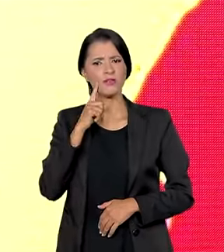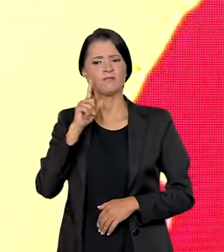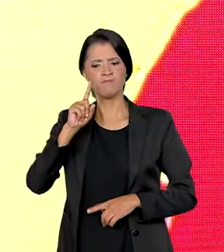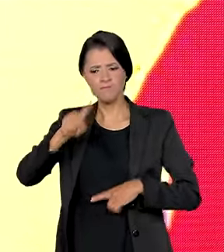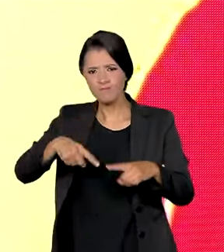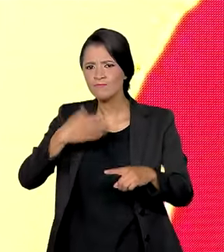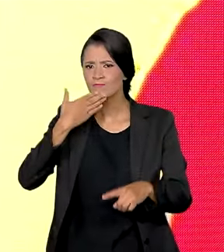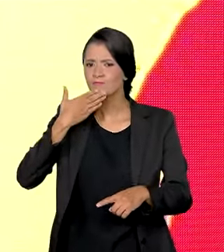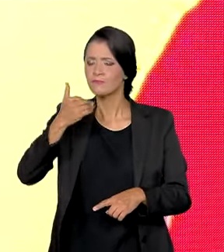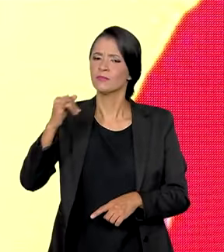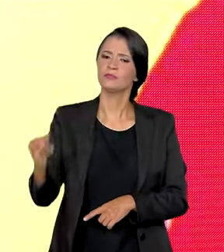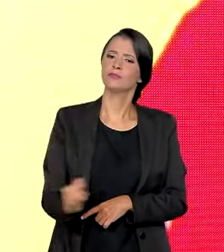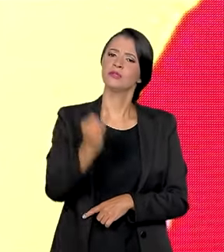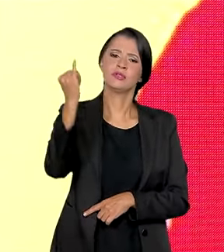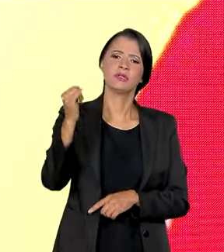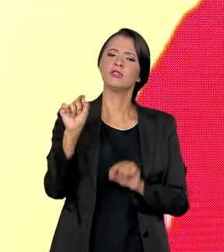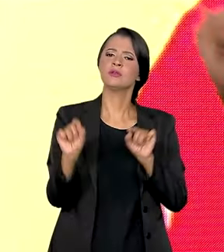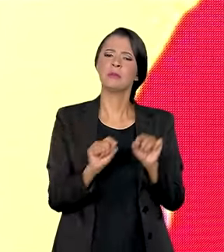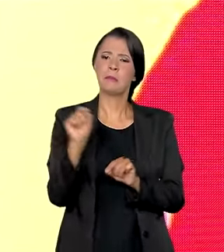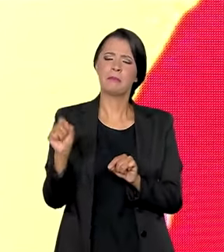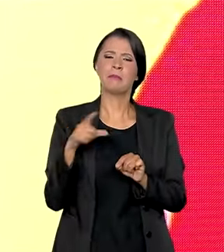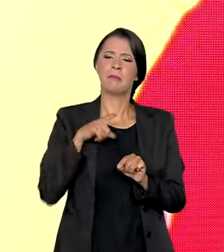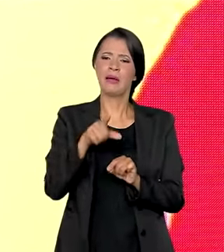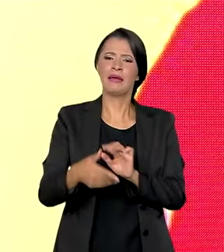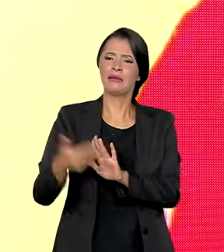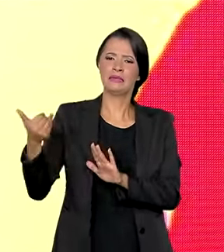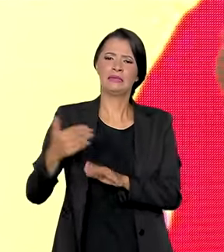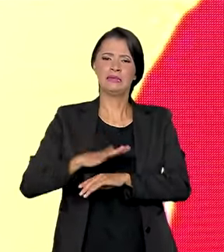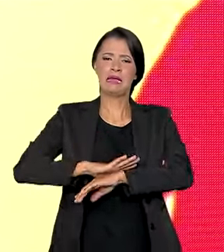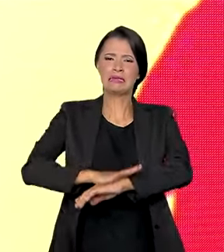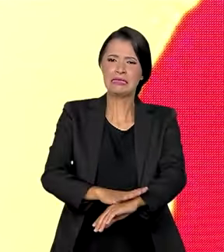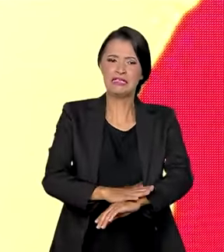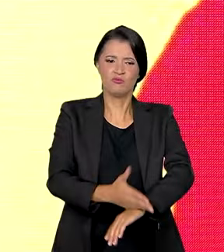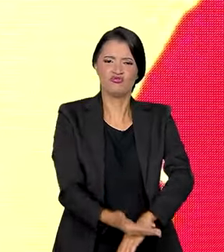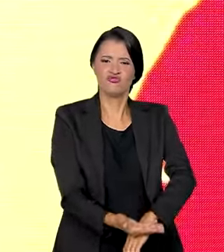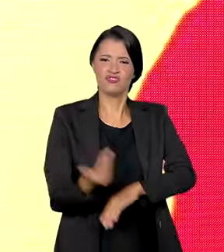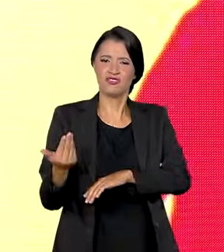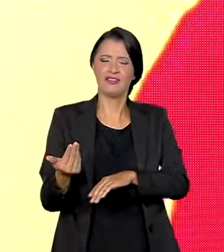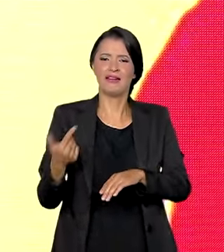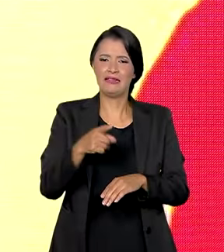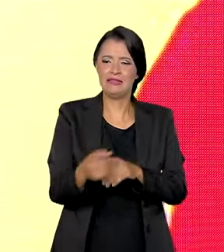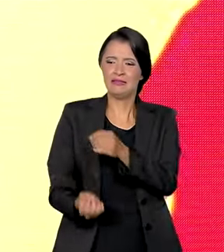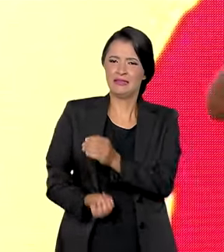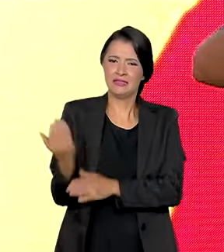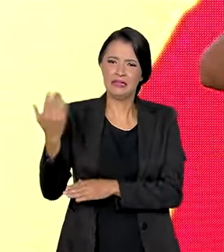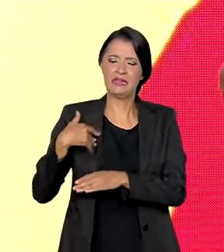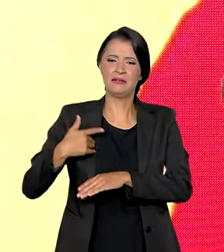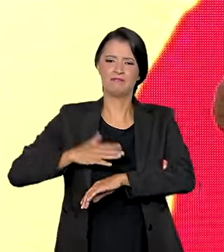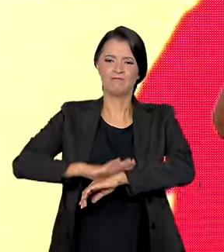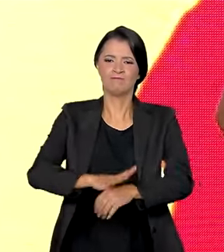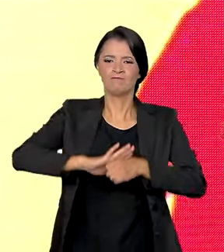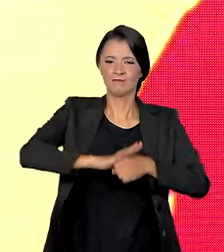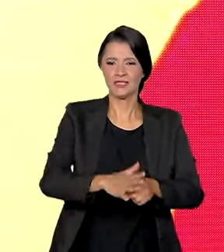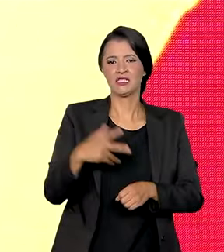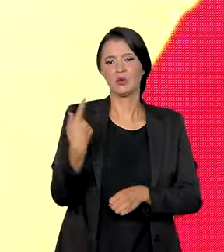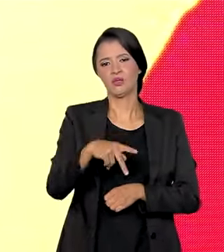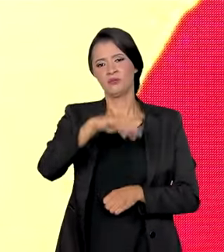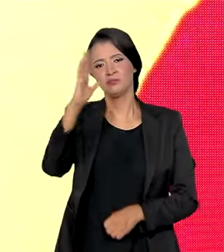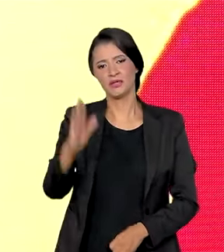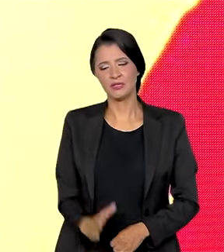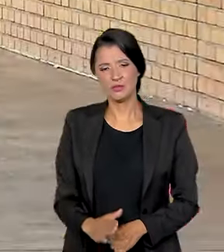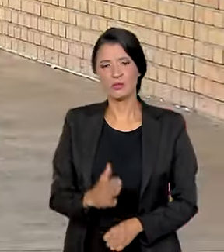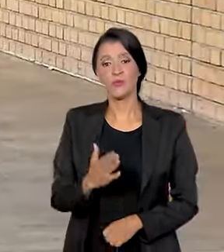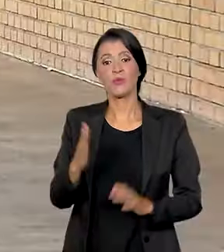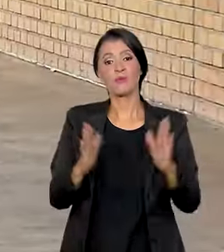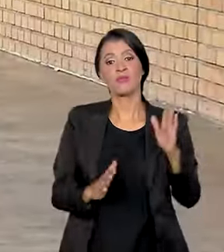mais um passo fundamental para desmontar os mecanismos de racialização e que criam os processos de discriminação sistêmica